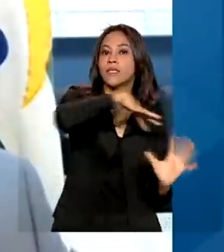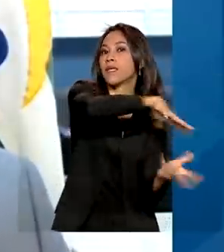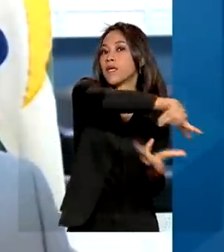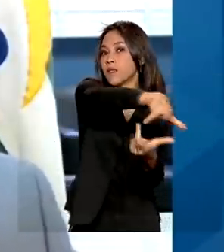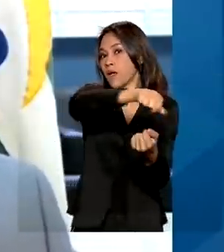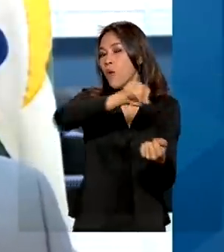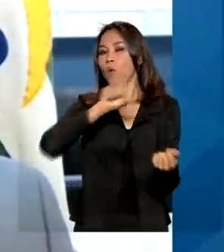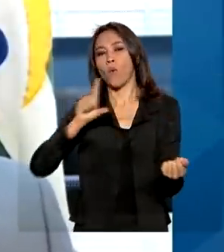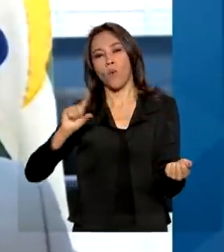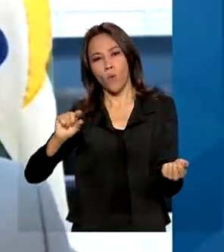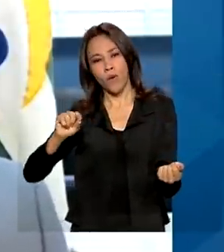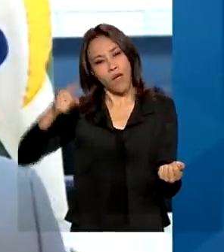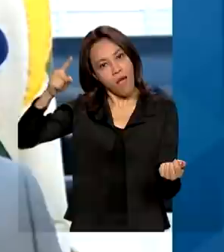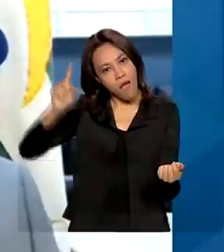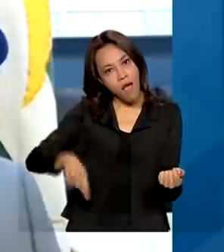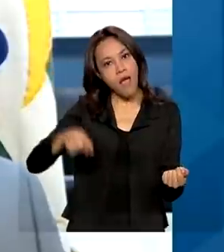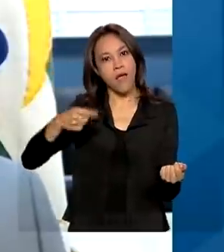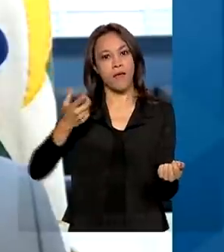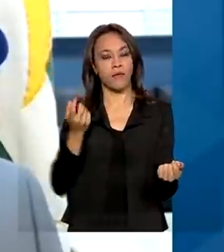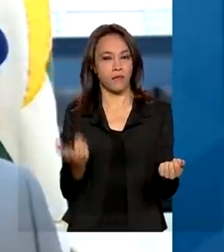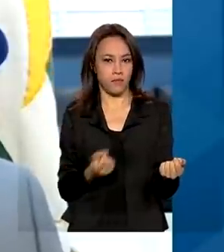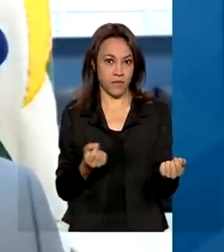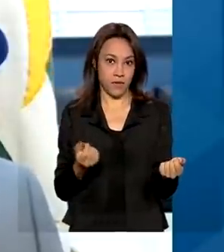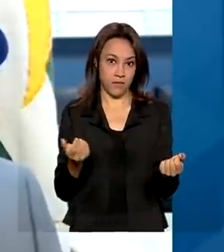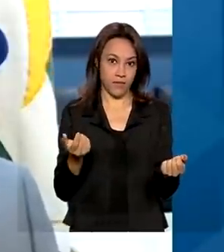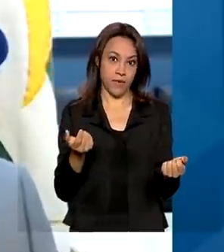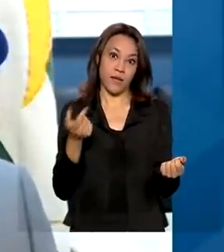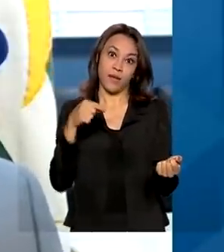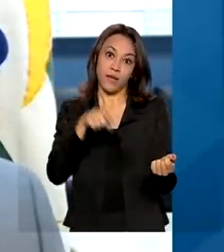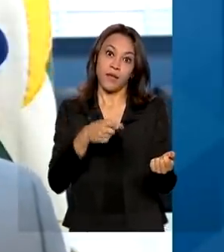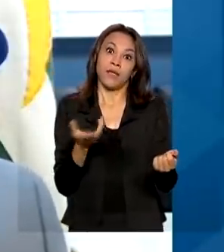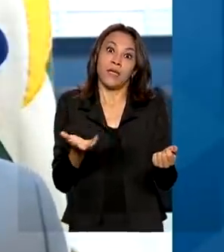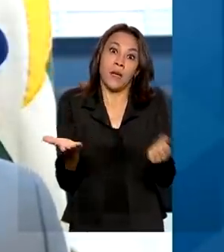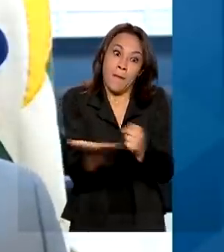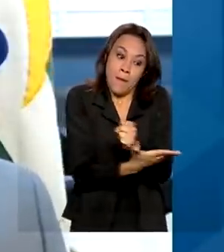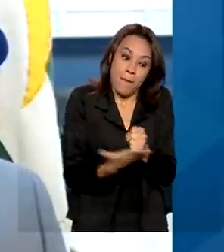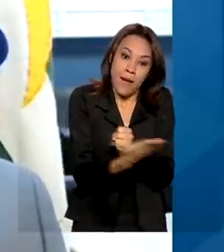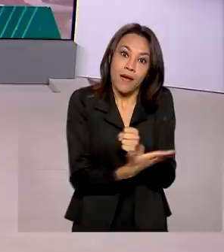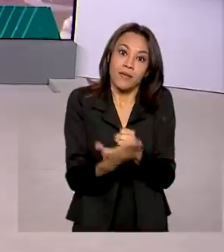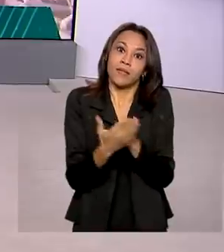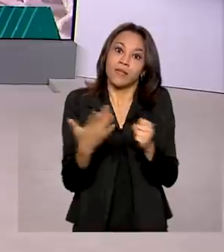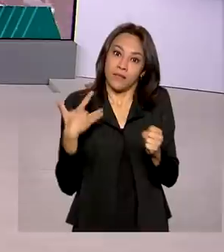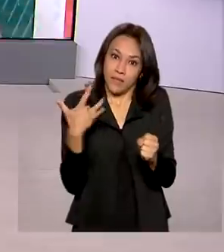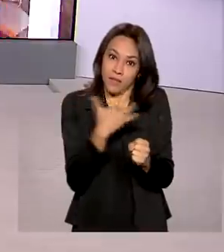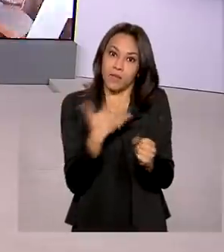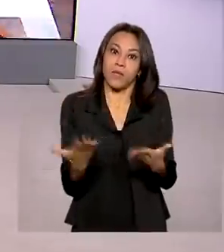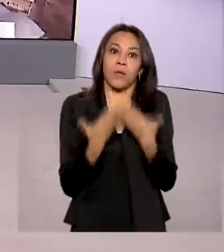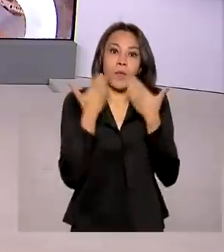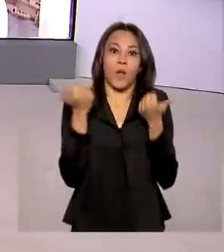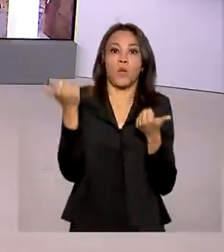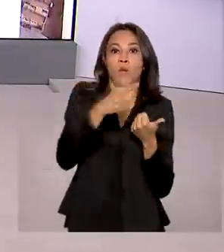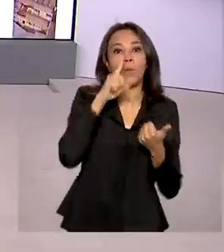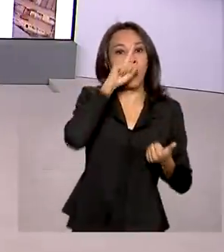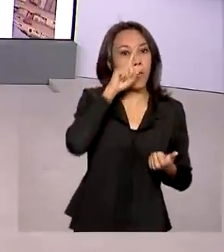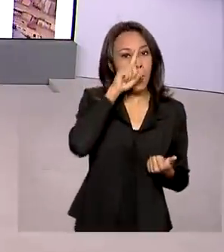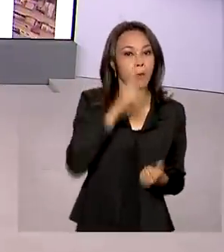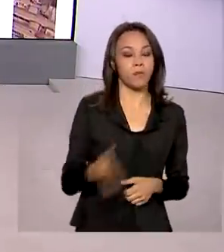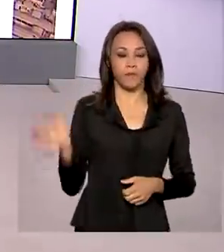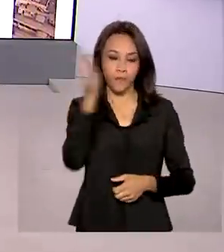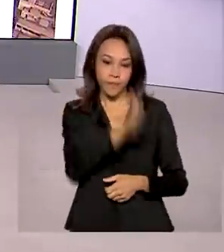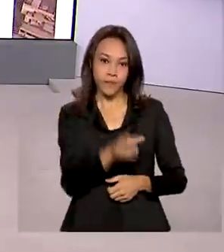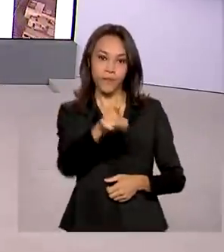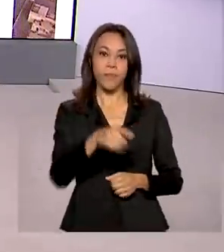a base da pirâmide, benefícios superando o risco. Durante dois dias, os